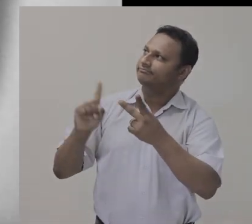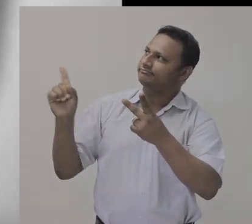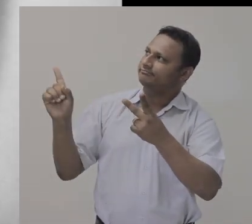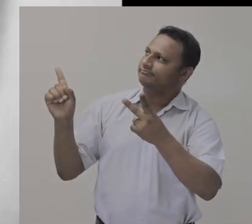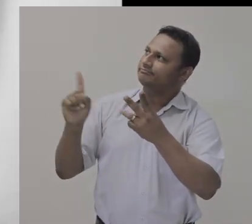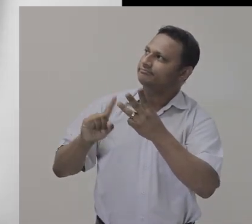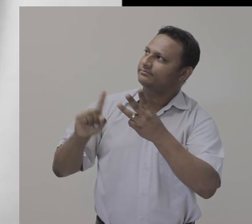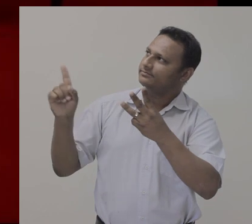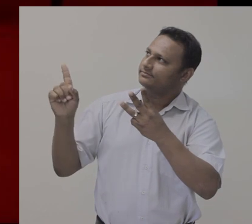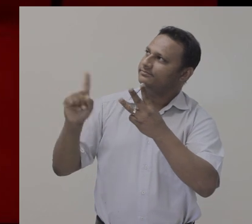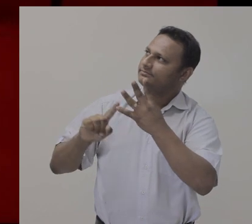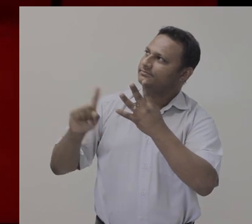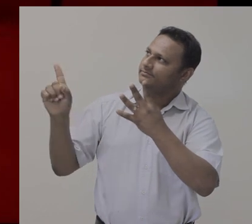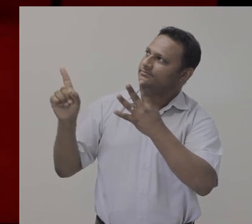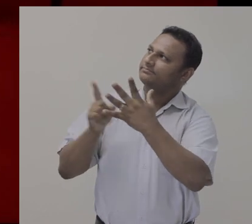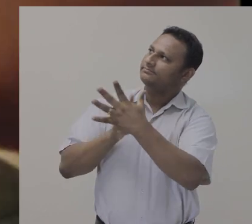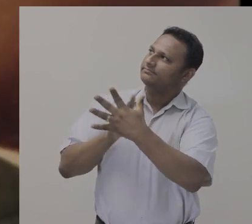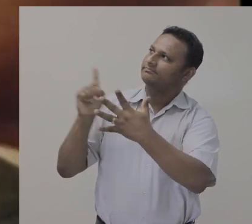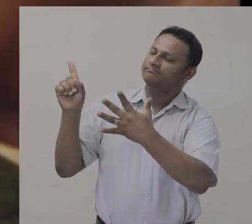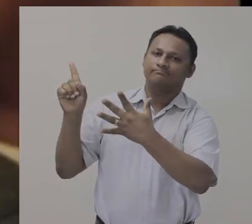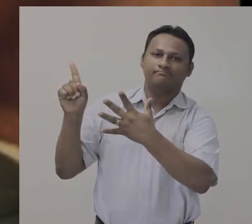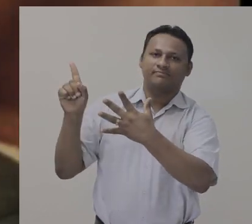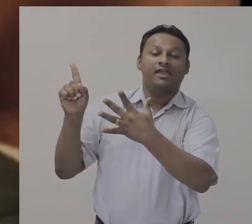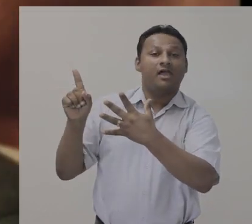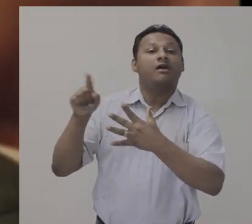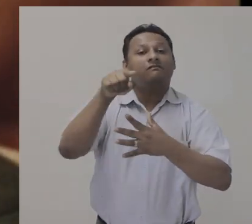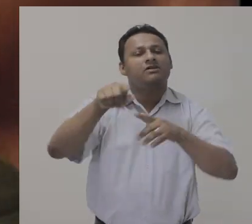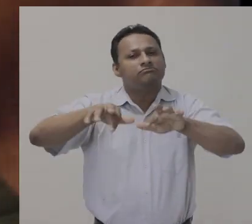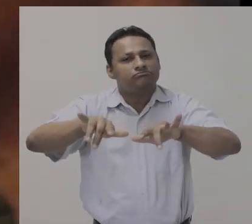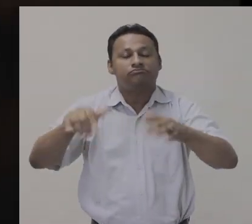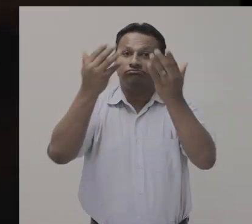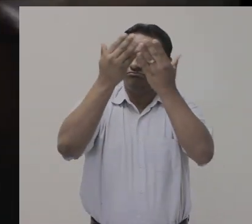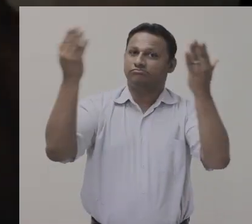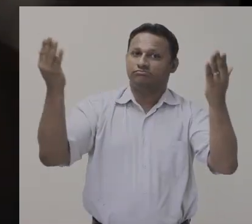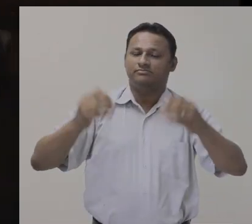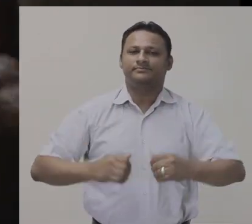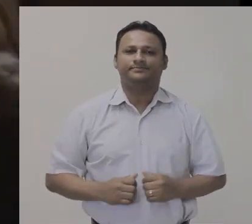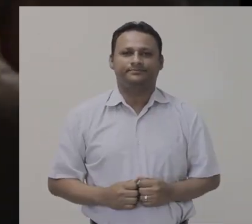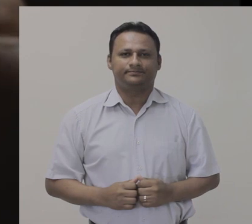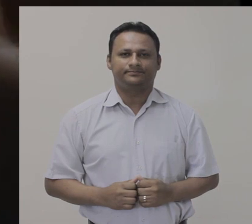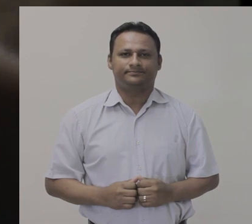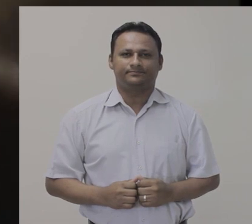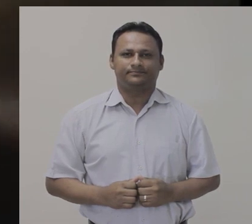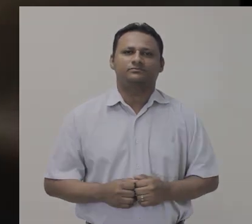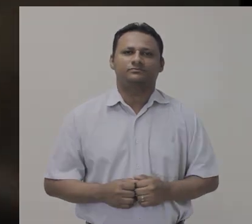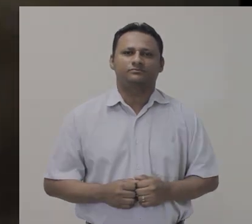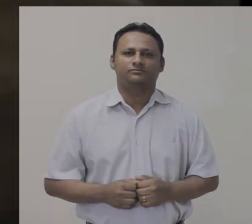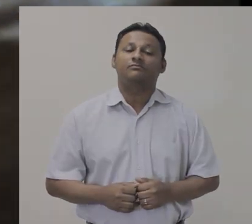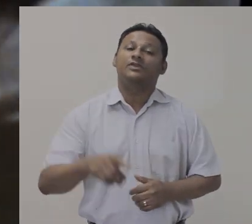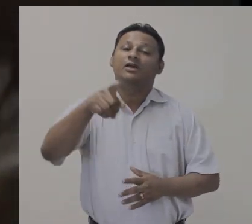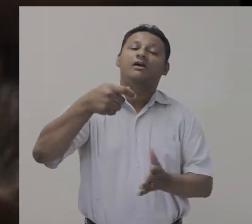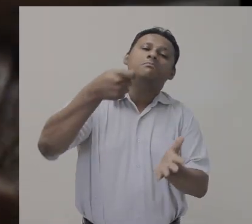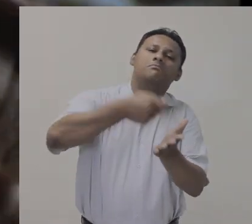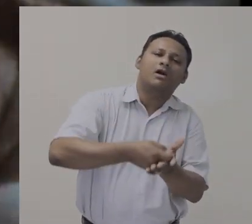Persona, Gritos e Sussurros e Sonata de Outono. Acesse o site cinema.ufes.br e confira